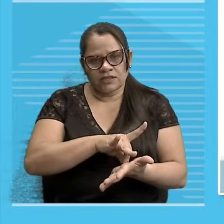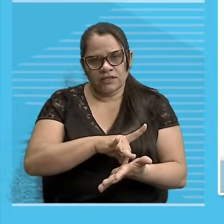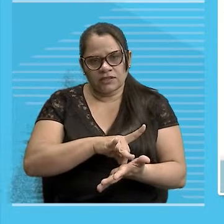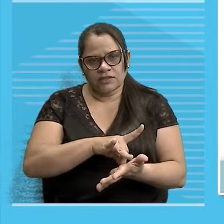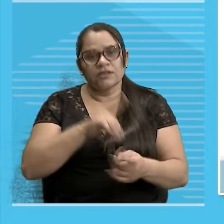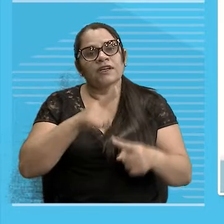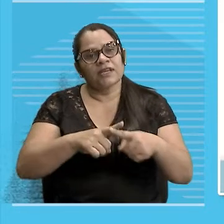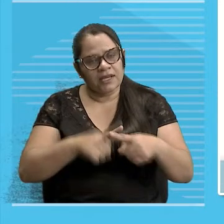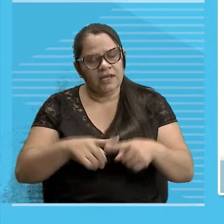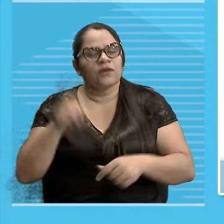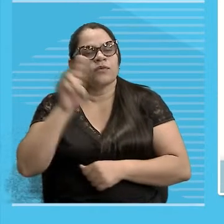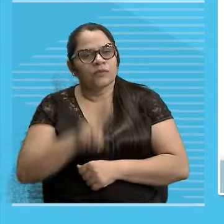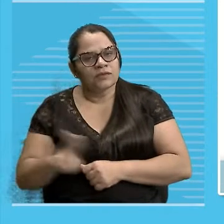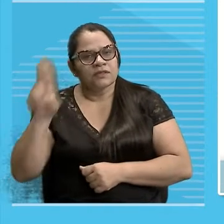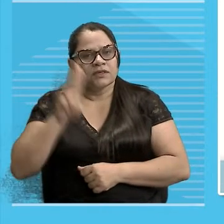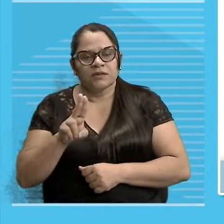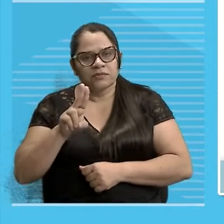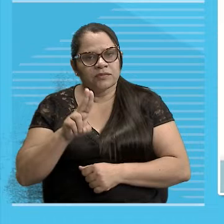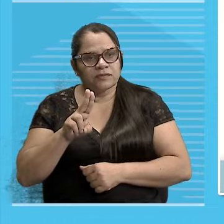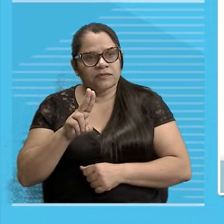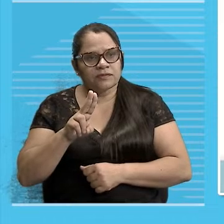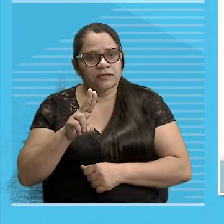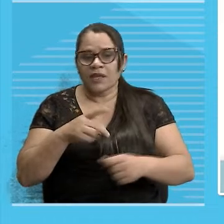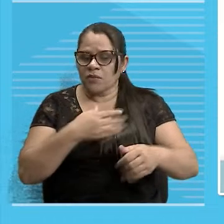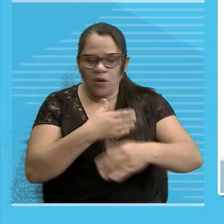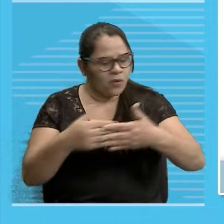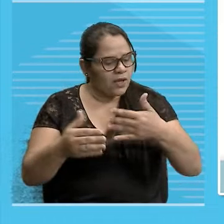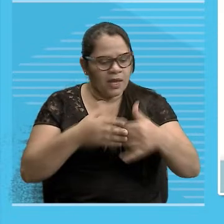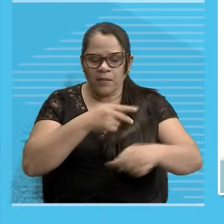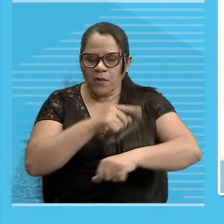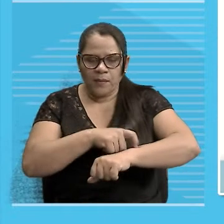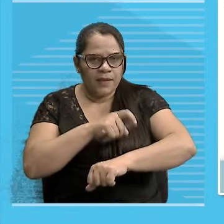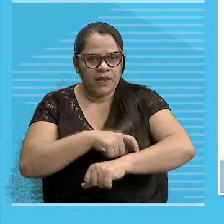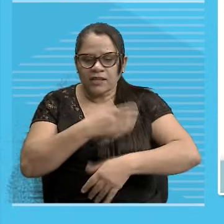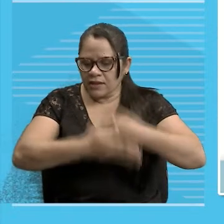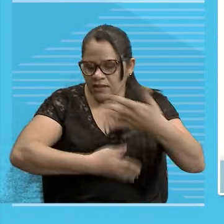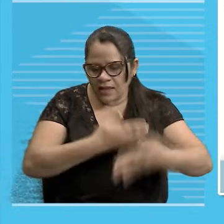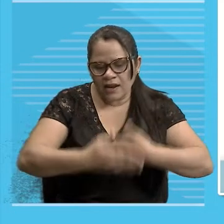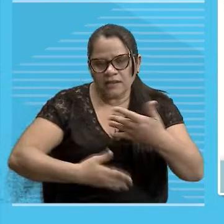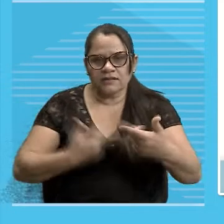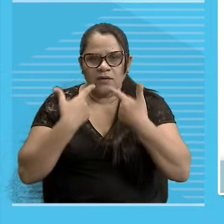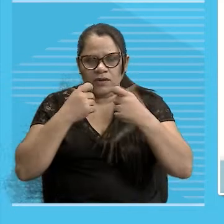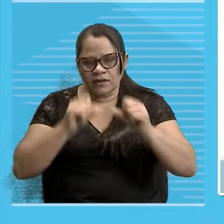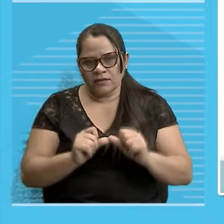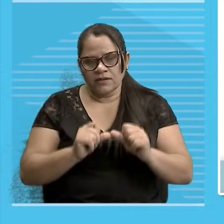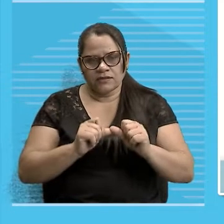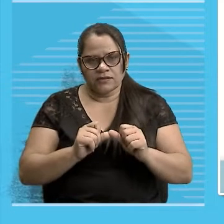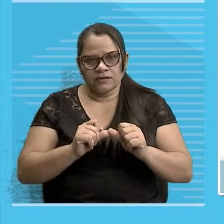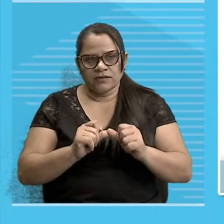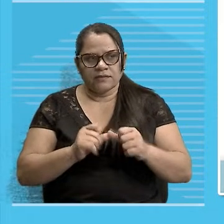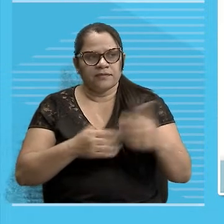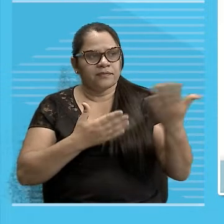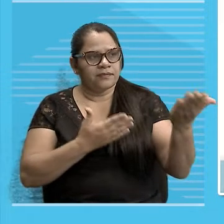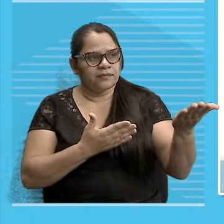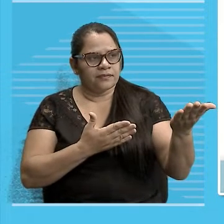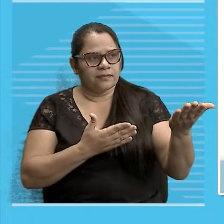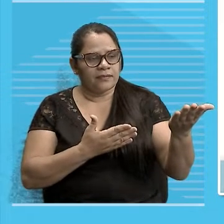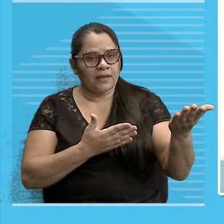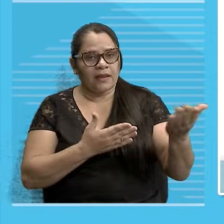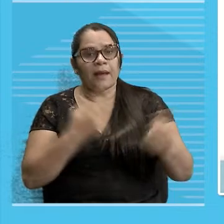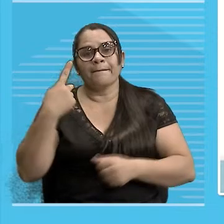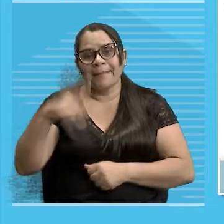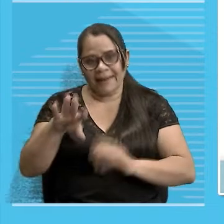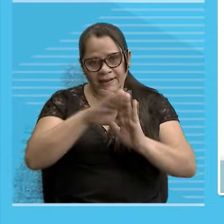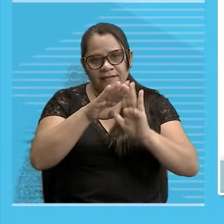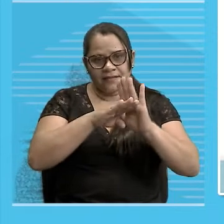pode utilizar em algum momento Nas nossas interações Linguísticas Bom Pra classificar o